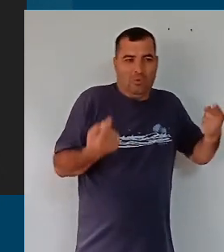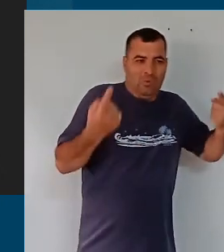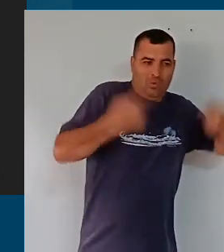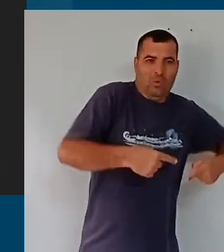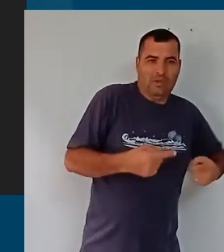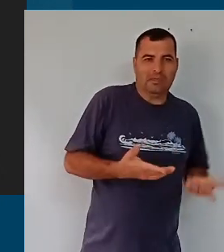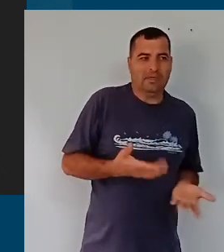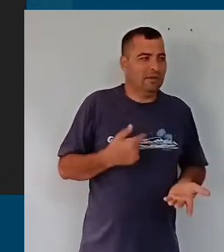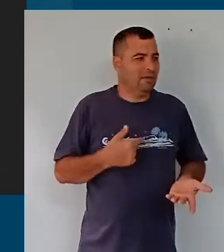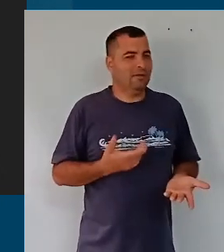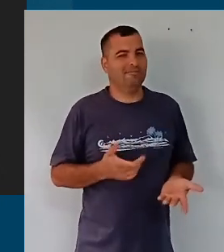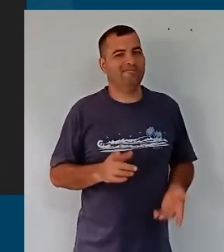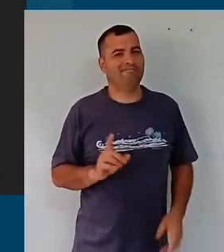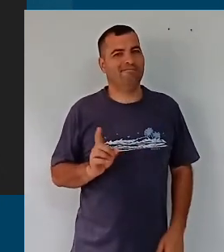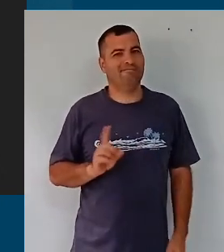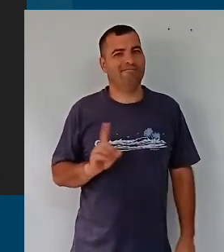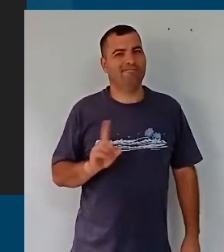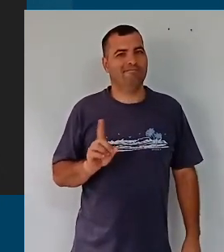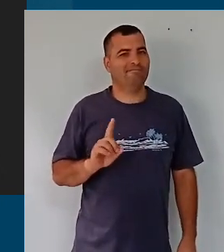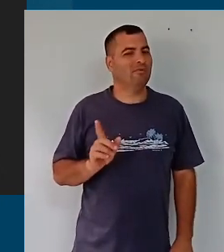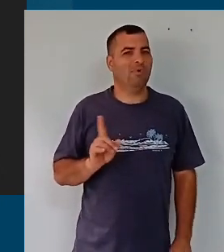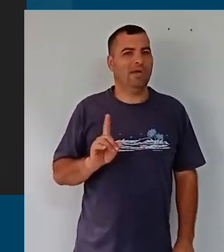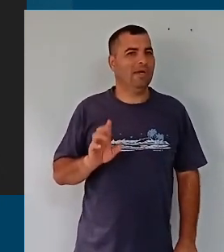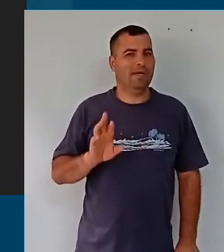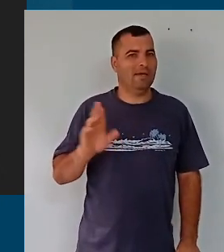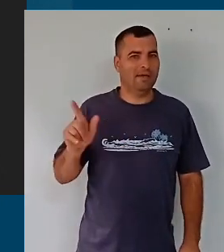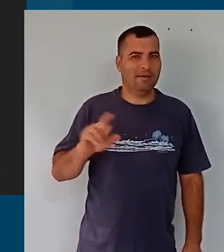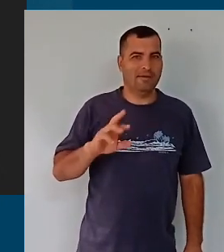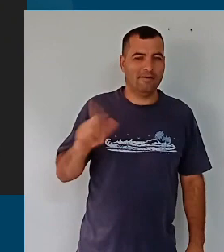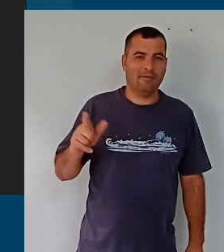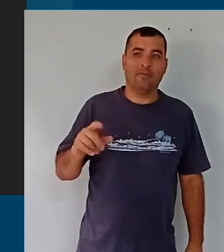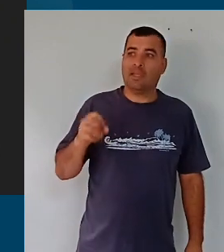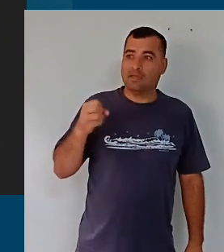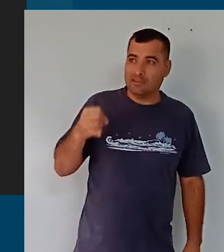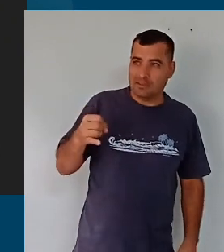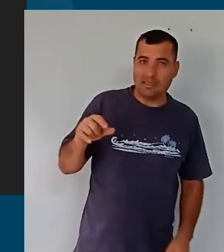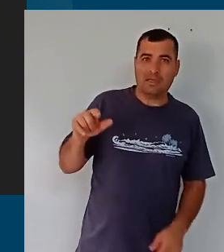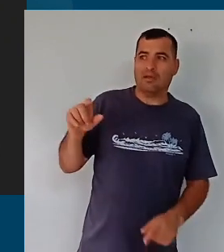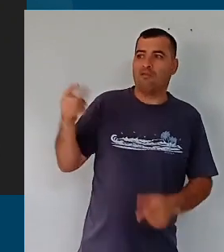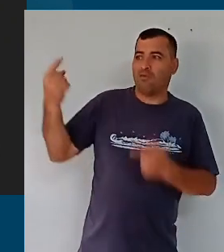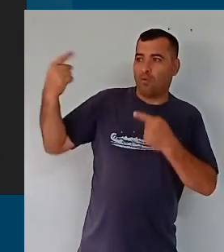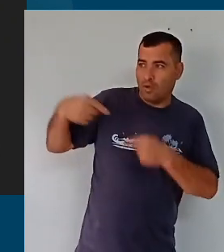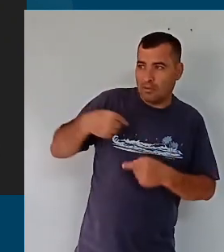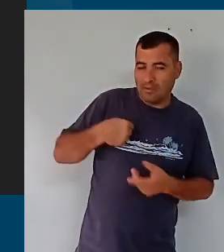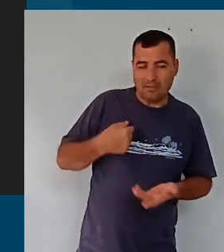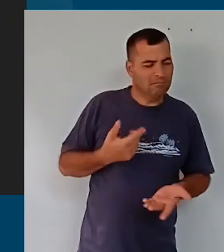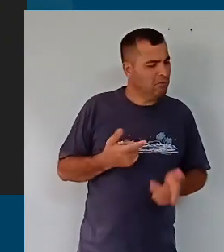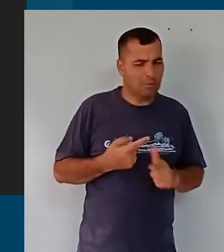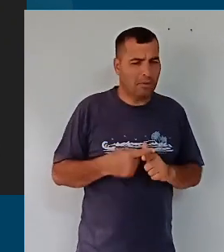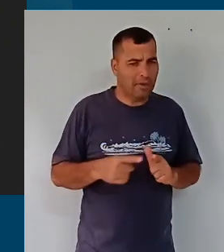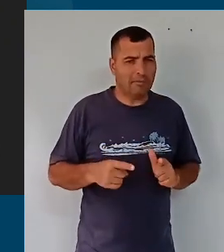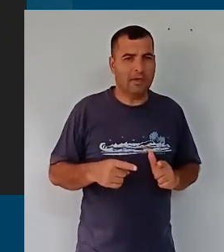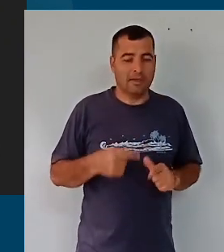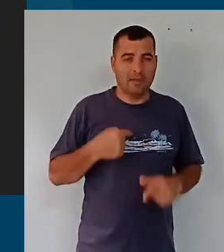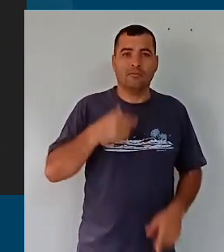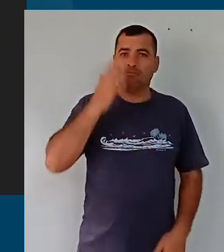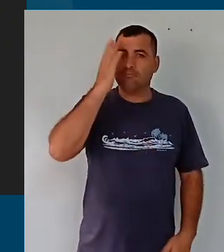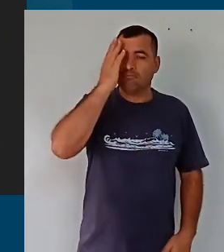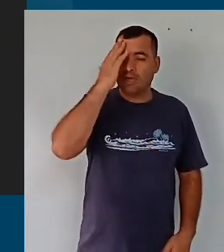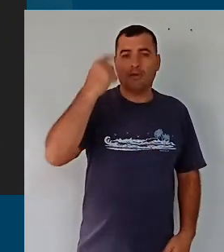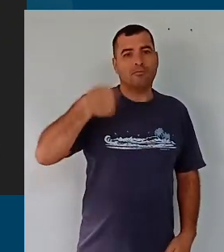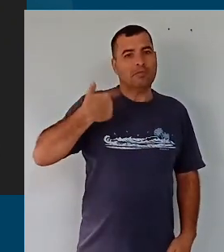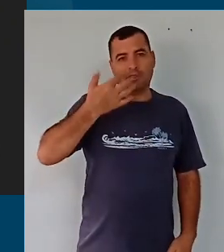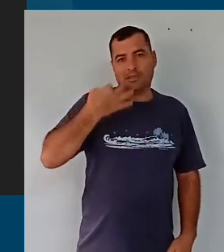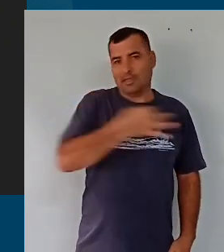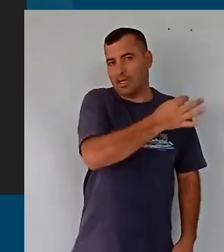no chat lá escrever para complicar, gente, mal sabem vocês que isso me alimenta, me alimenta de saber que nós estamos fazendo a